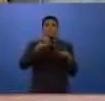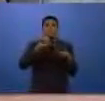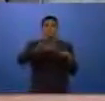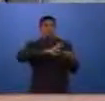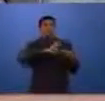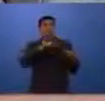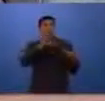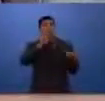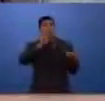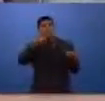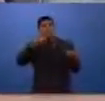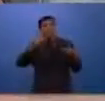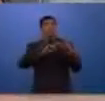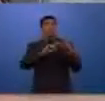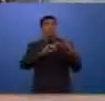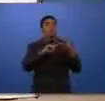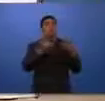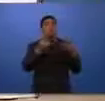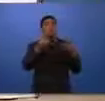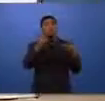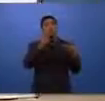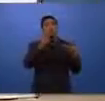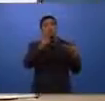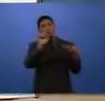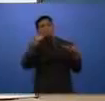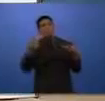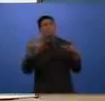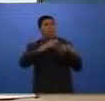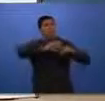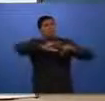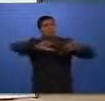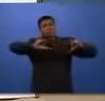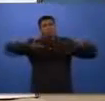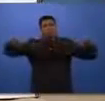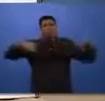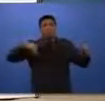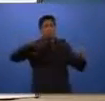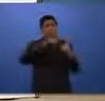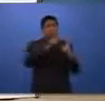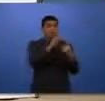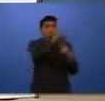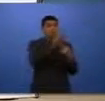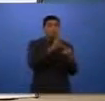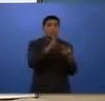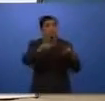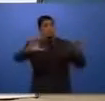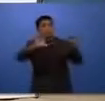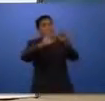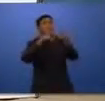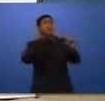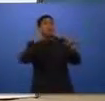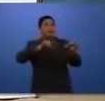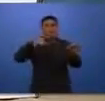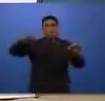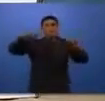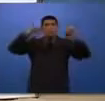para a Polícia Federal e Rodoviária Federal, para que nós possamos, através das denúncias do Paraná, e somando ao cruzamento de dados das denúncias em todo o país,